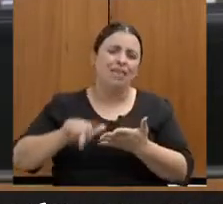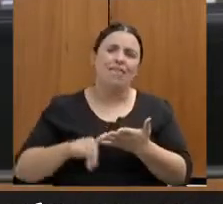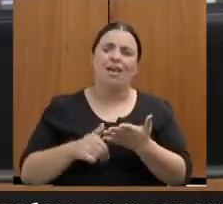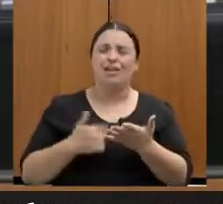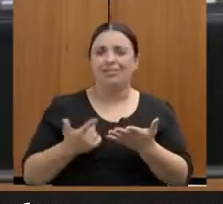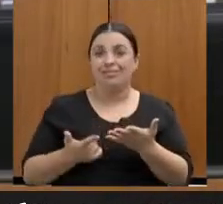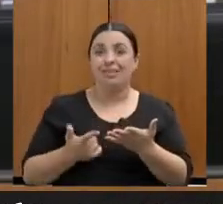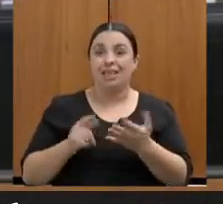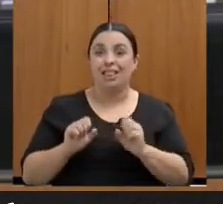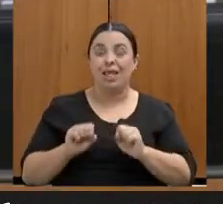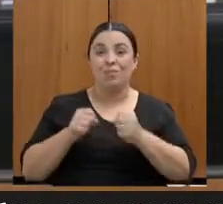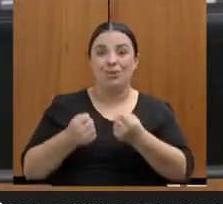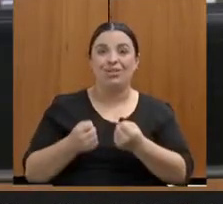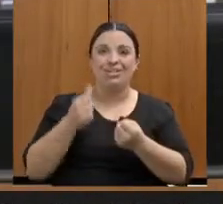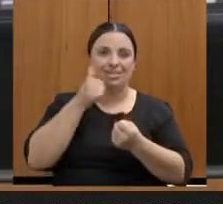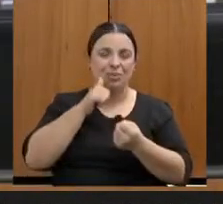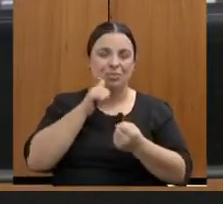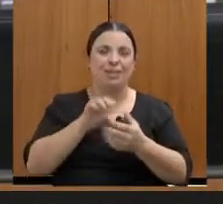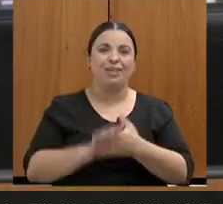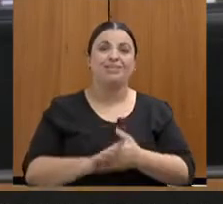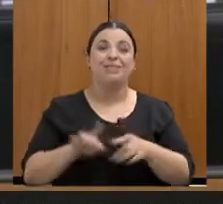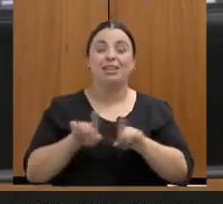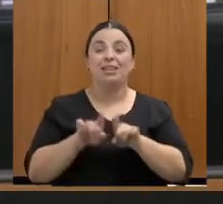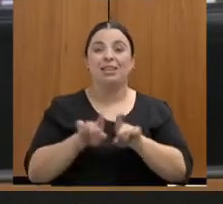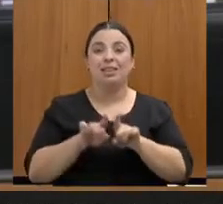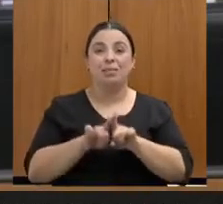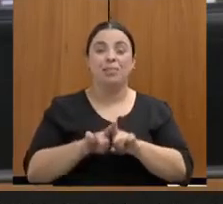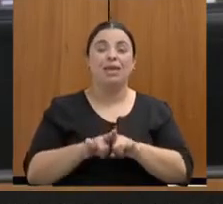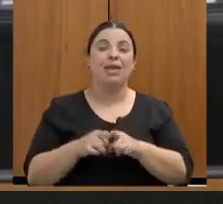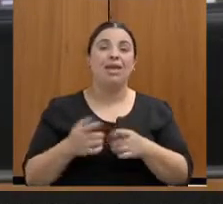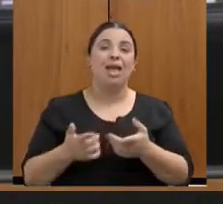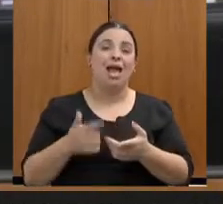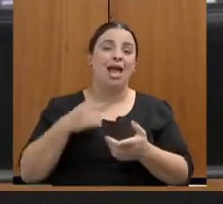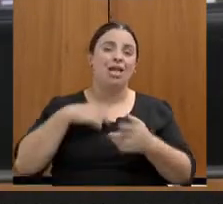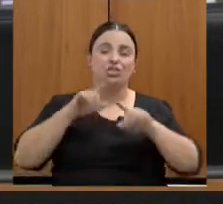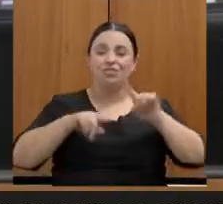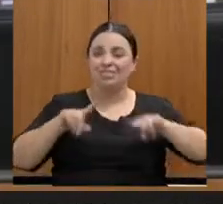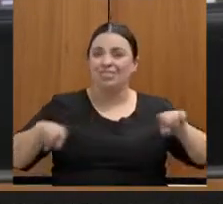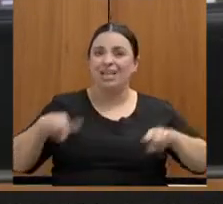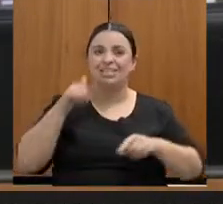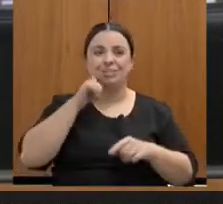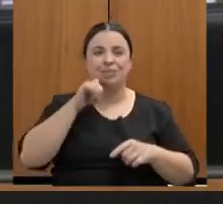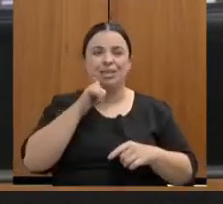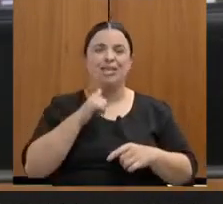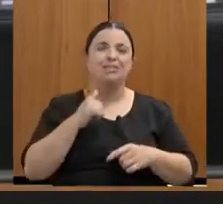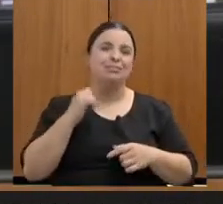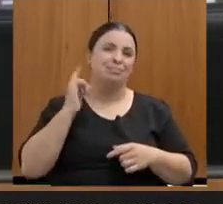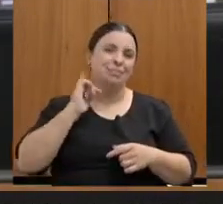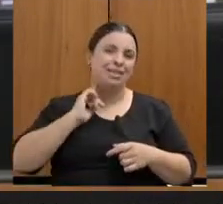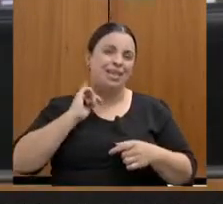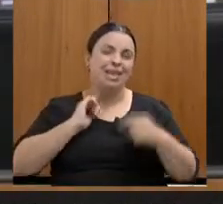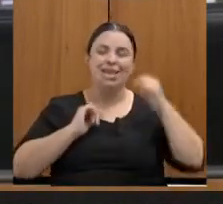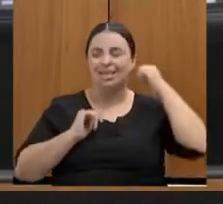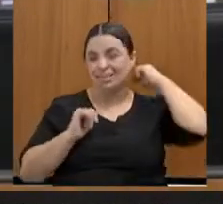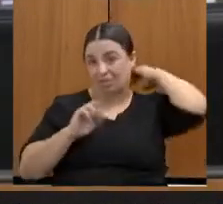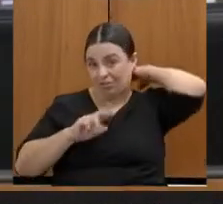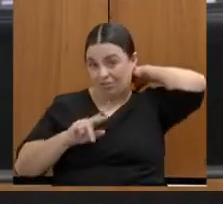de escuta atenta à diversidade das mulheres mineiras, das diversas regiões,